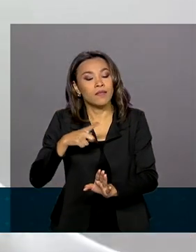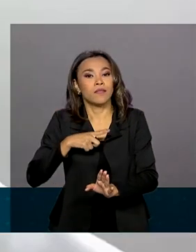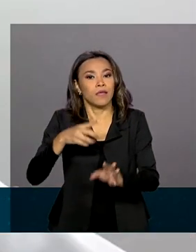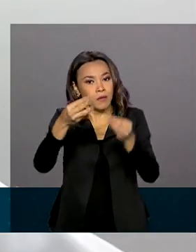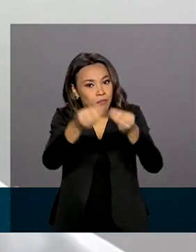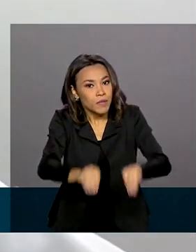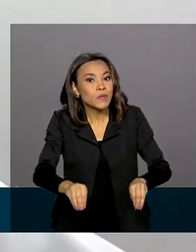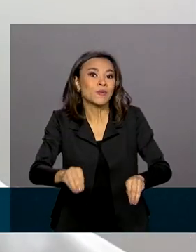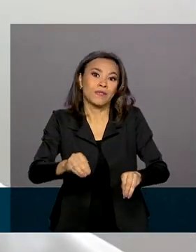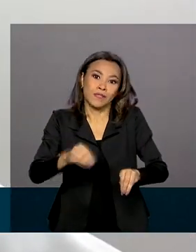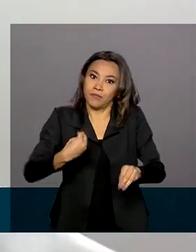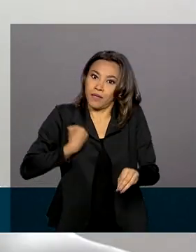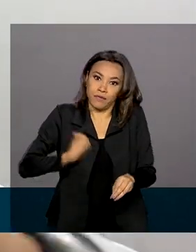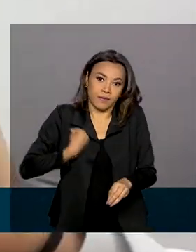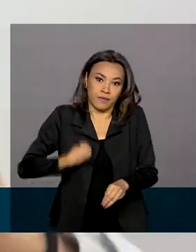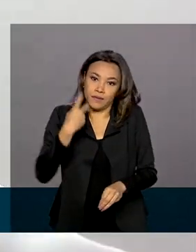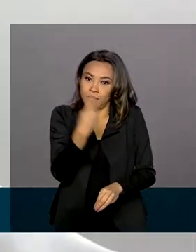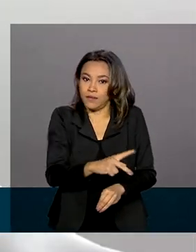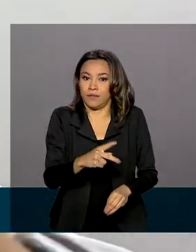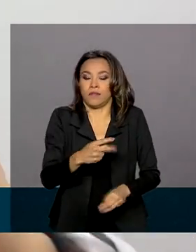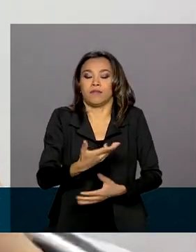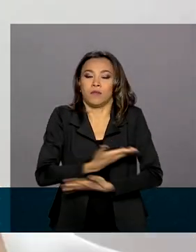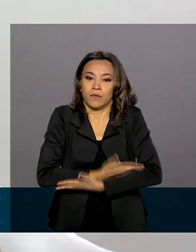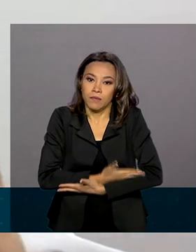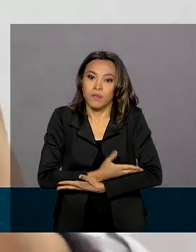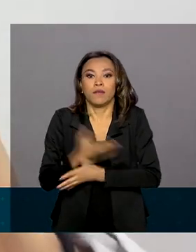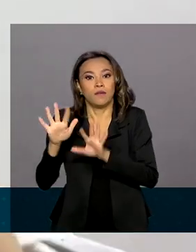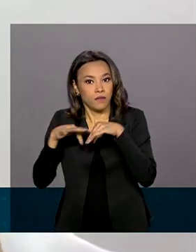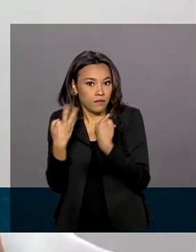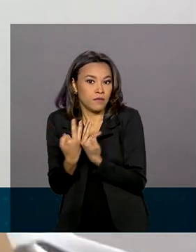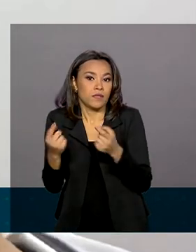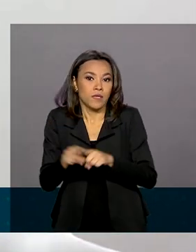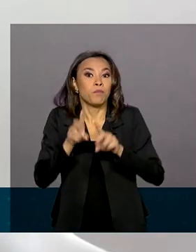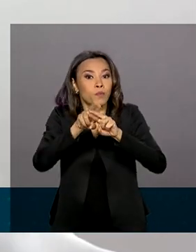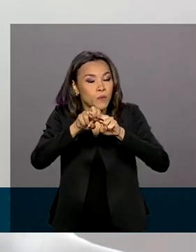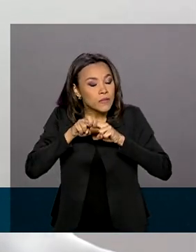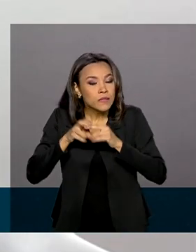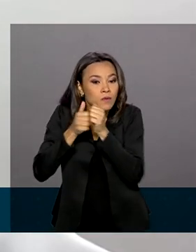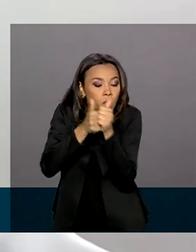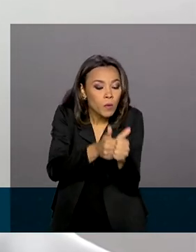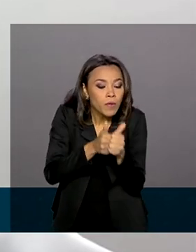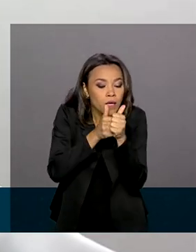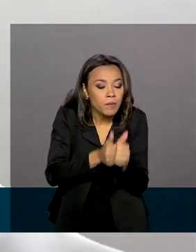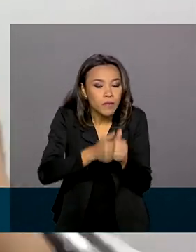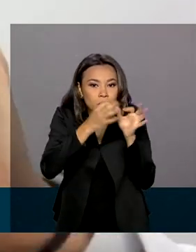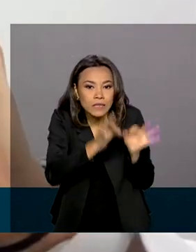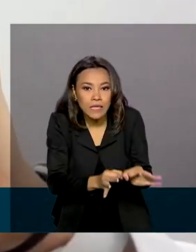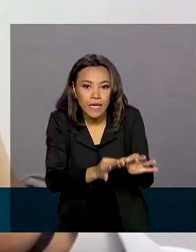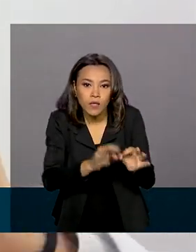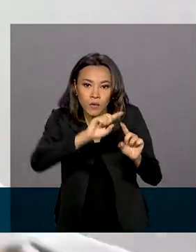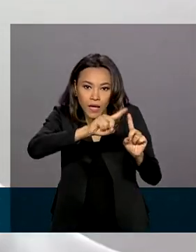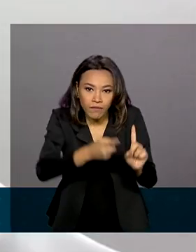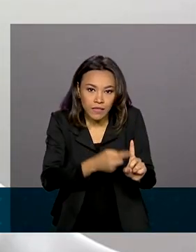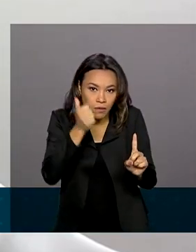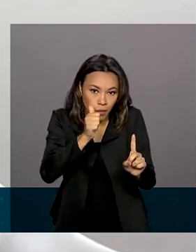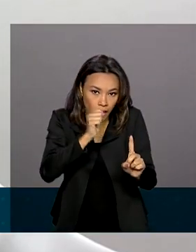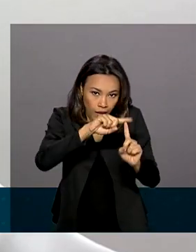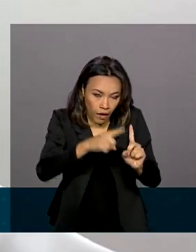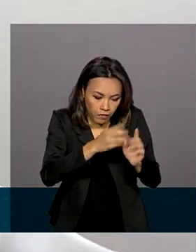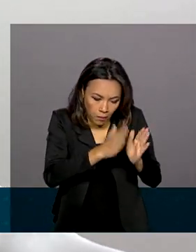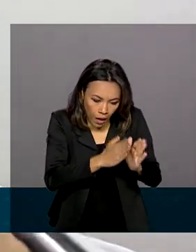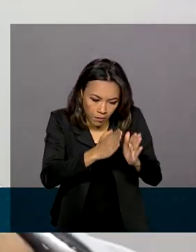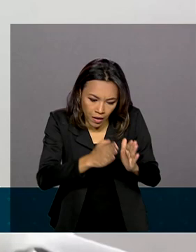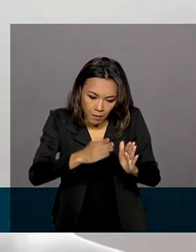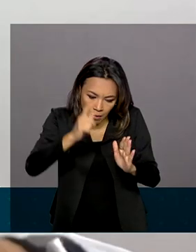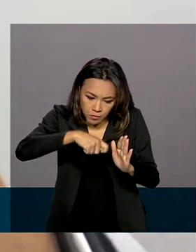resto da vida daquela criança e daquela família. Daí a importância de um acompanhamento pré-natal adequado, de segmento daquela